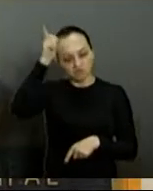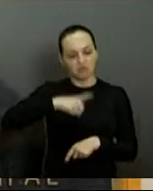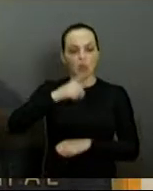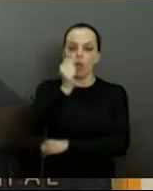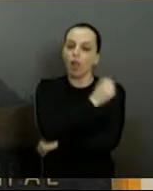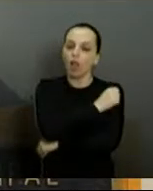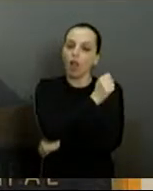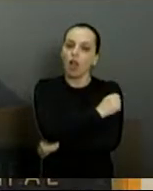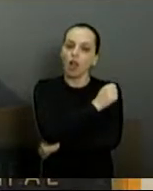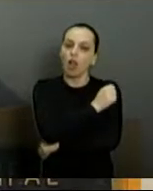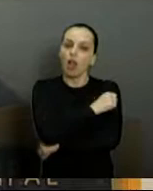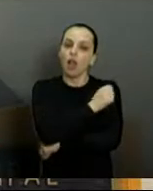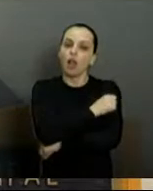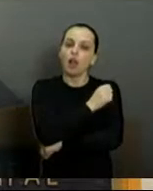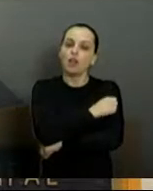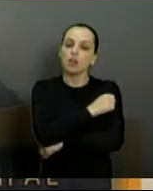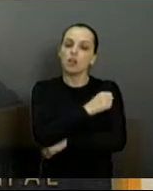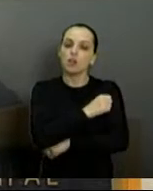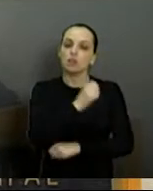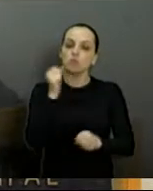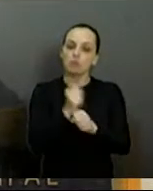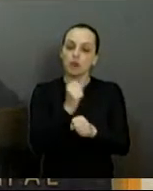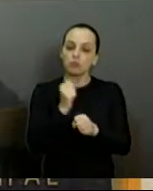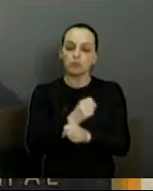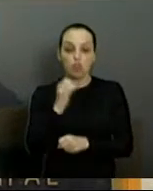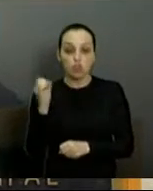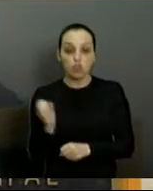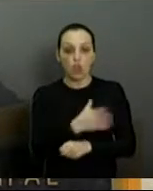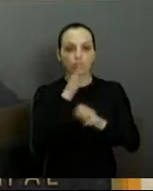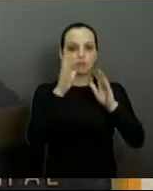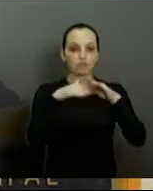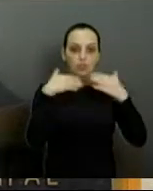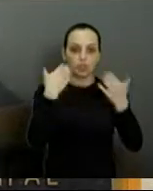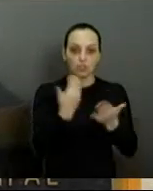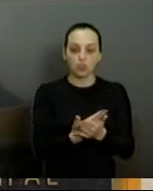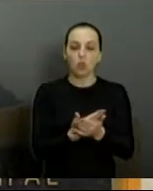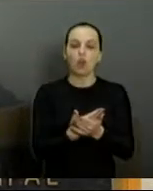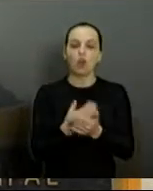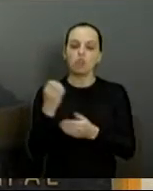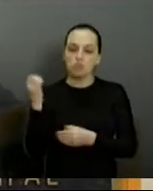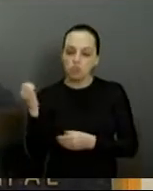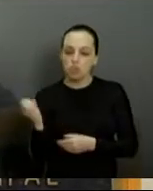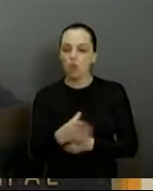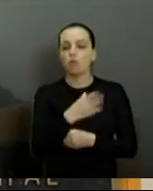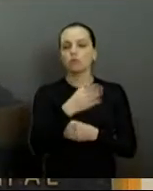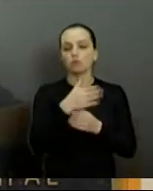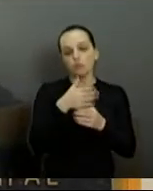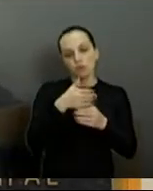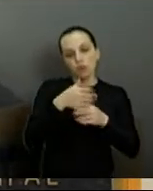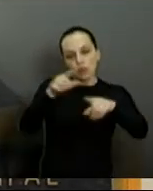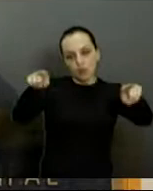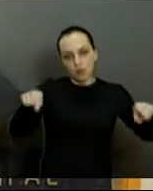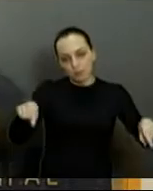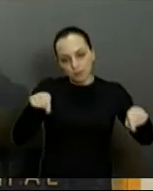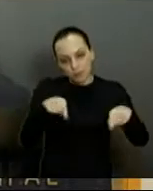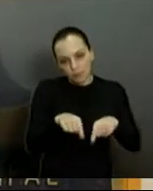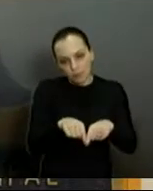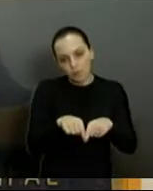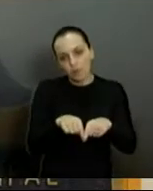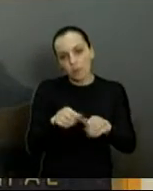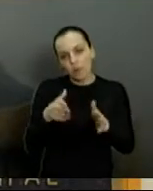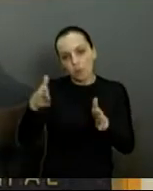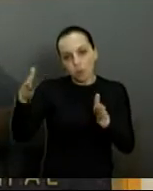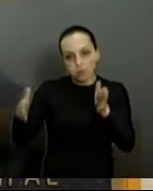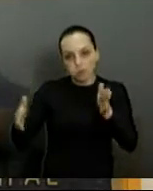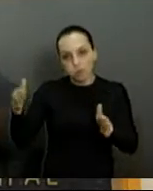pelas novas instalações do Colégio Moderno, Amplo, as classes indicadas em